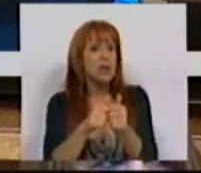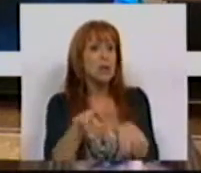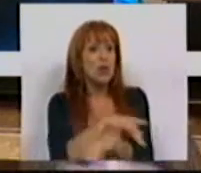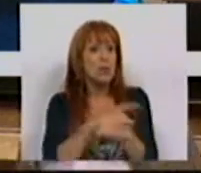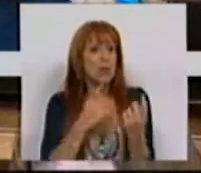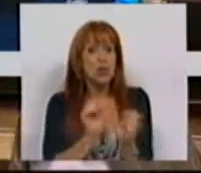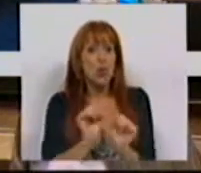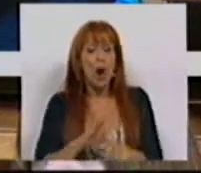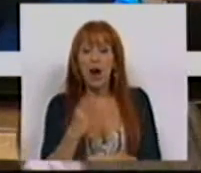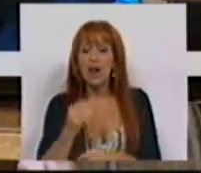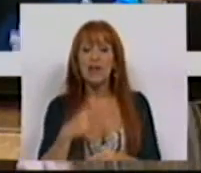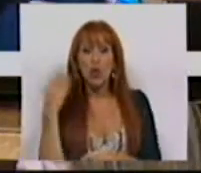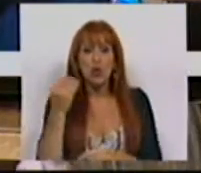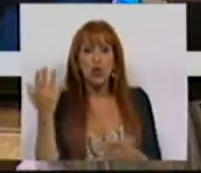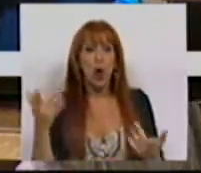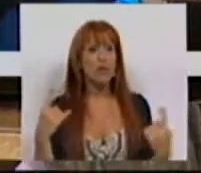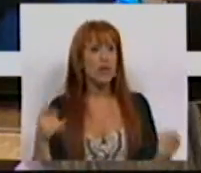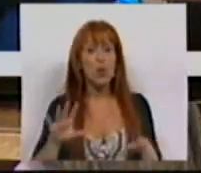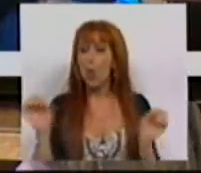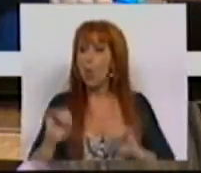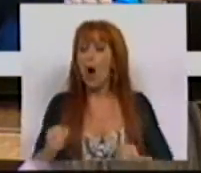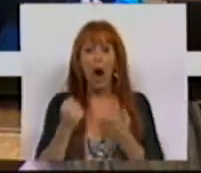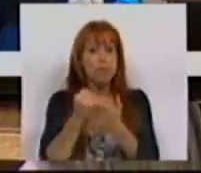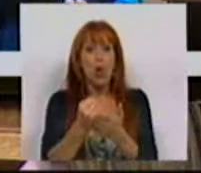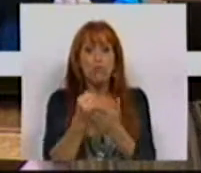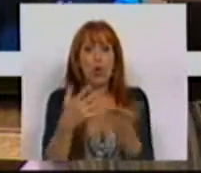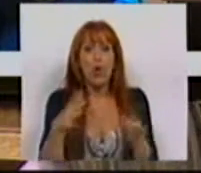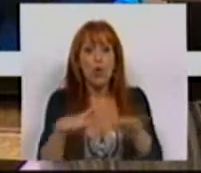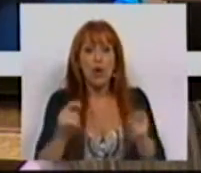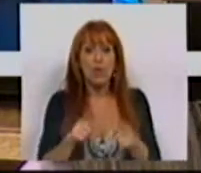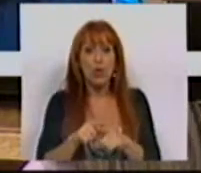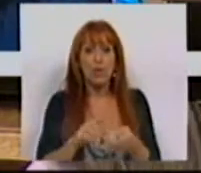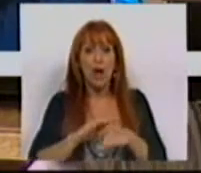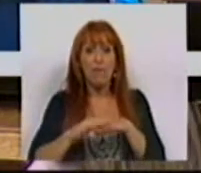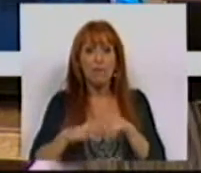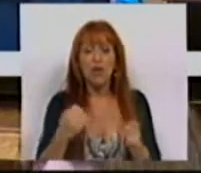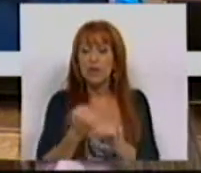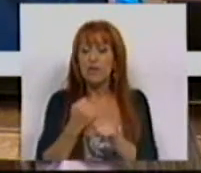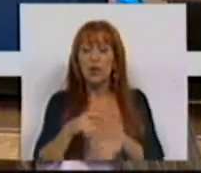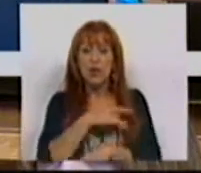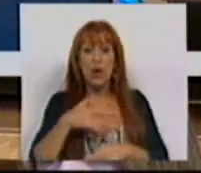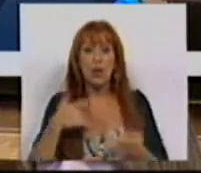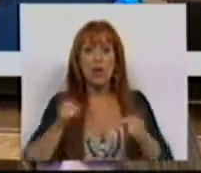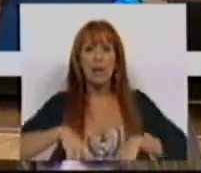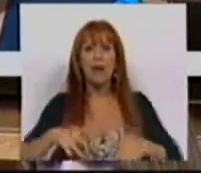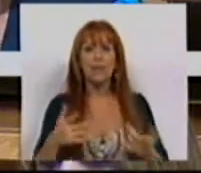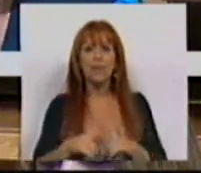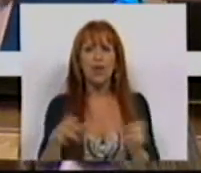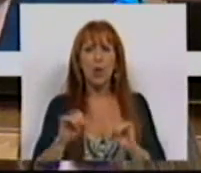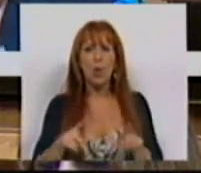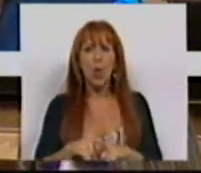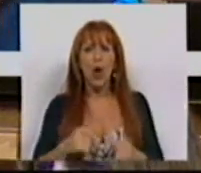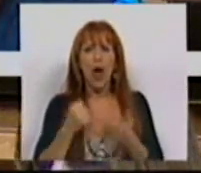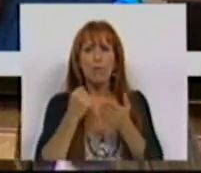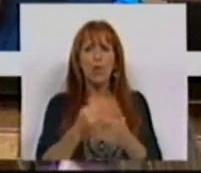consulta, ou seja, são crianças e jovens sem qualquer tipo de apoio ao nível do acesso aos serviços de saúde e também sem qualquer